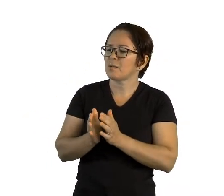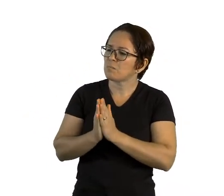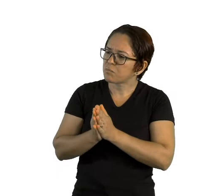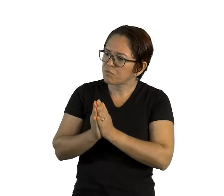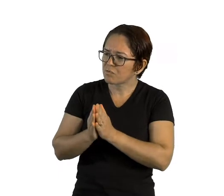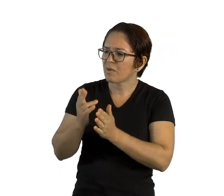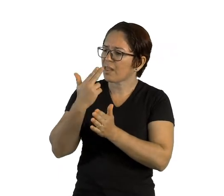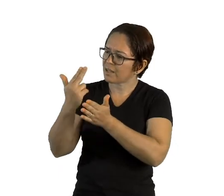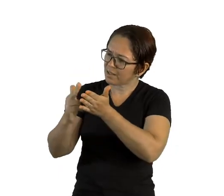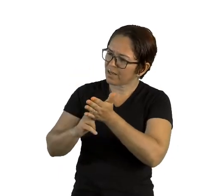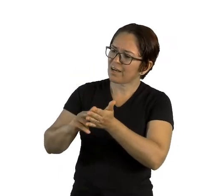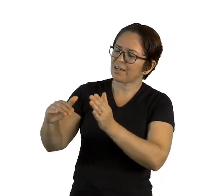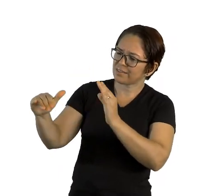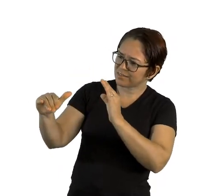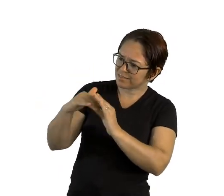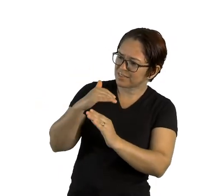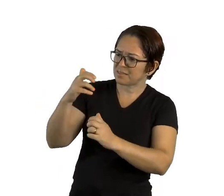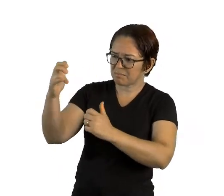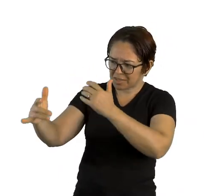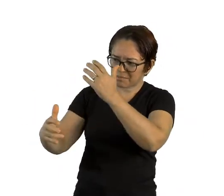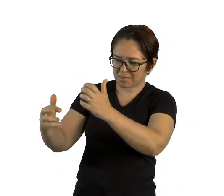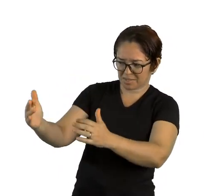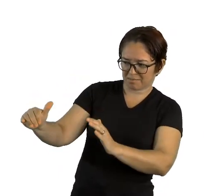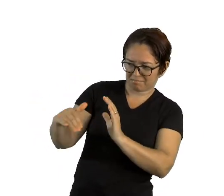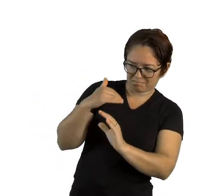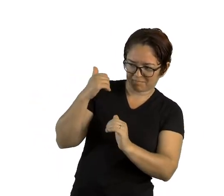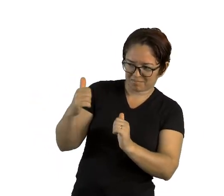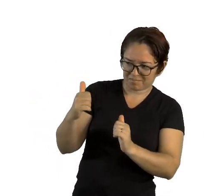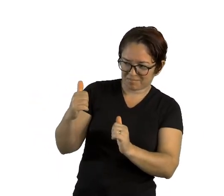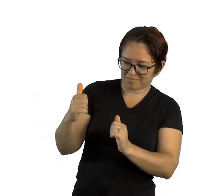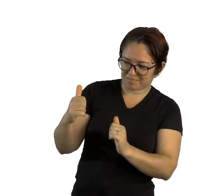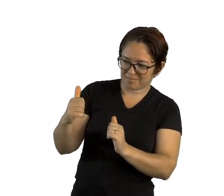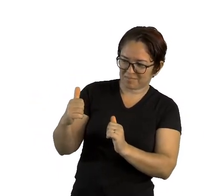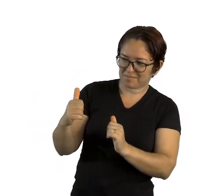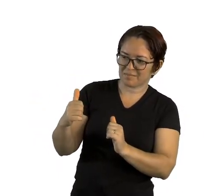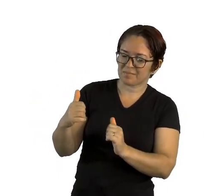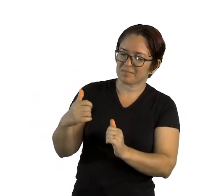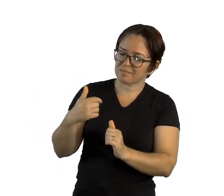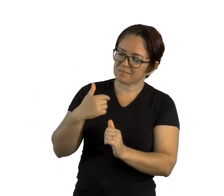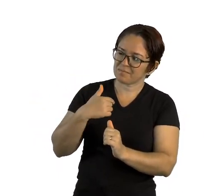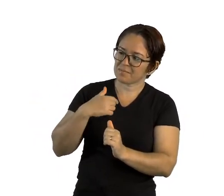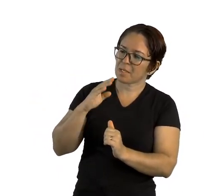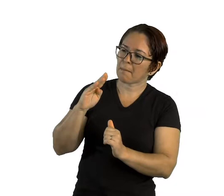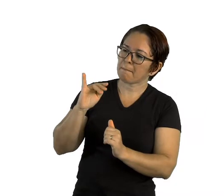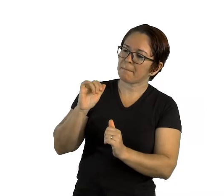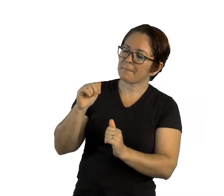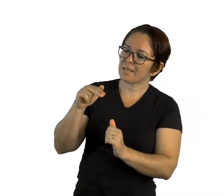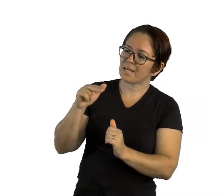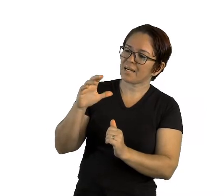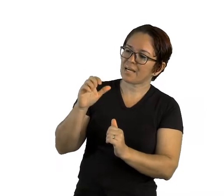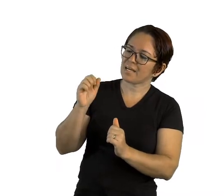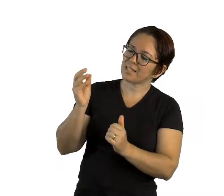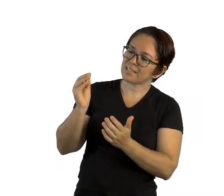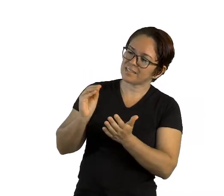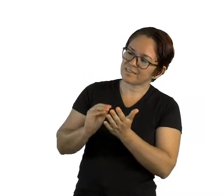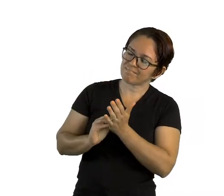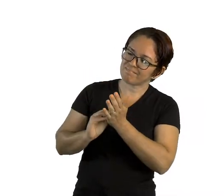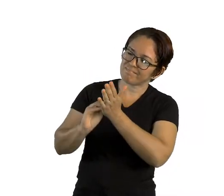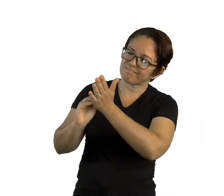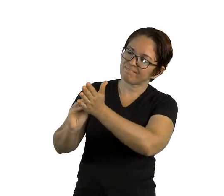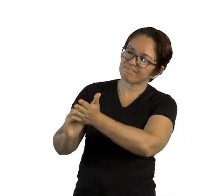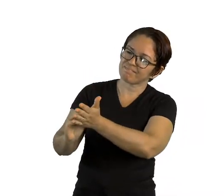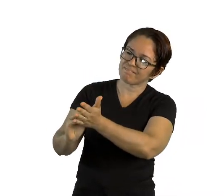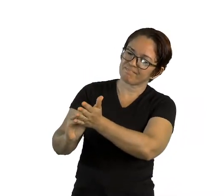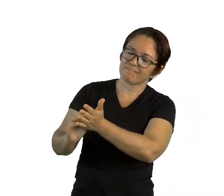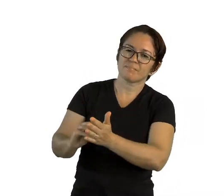novidades. Com carinho, Bianca. Vamos analisar a nossa carta? A nossa carta apresenta o local e